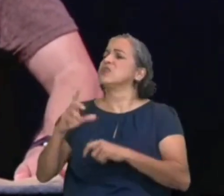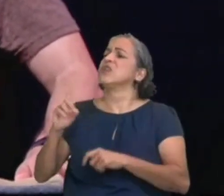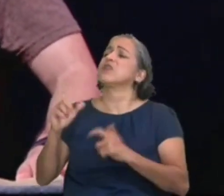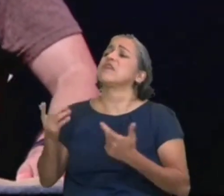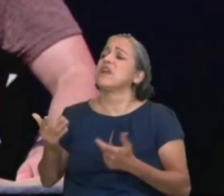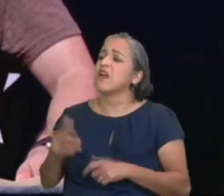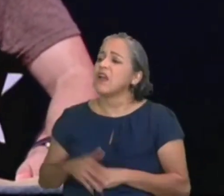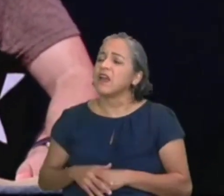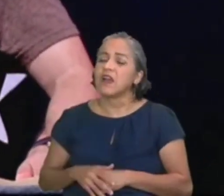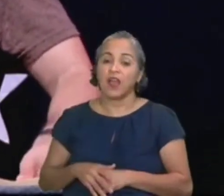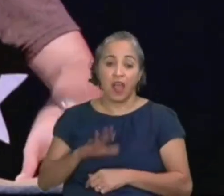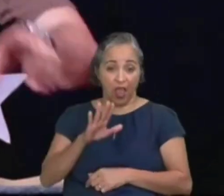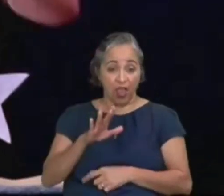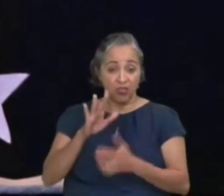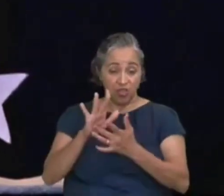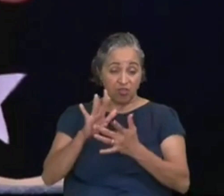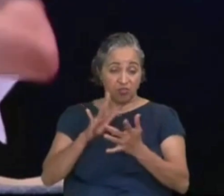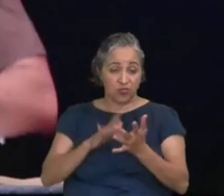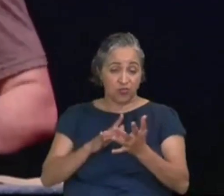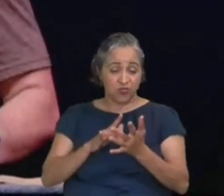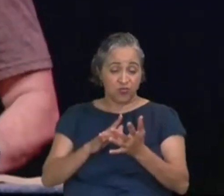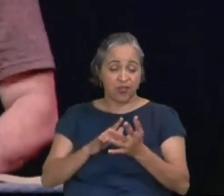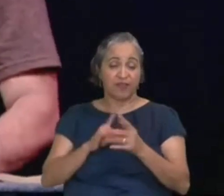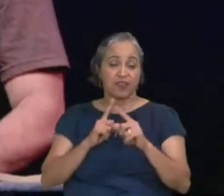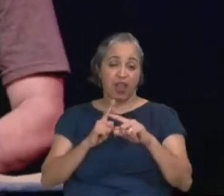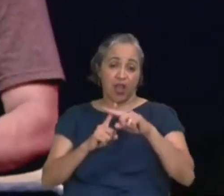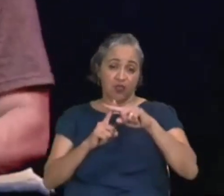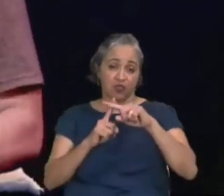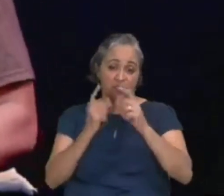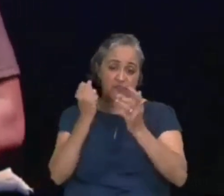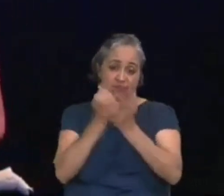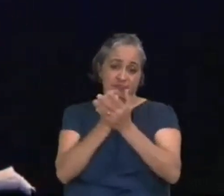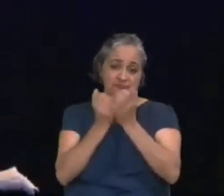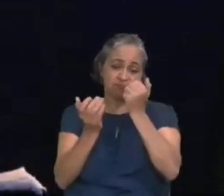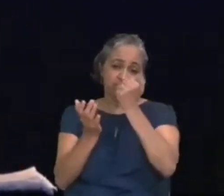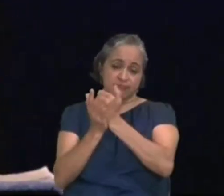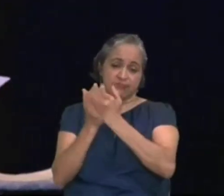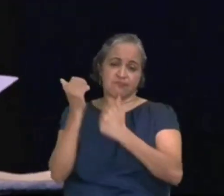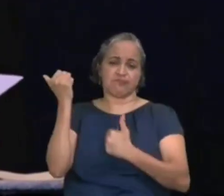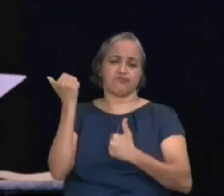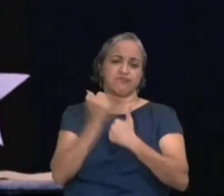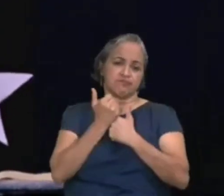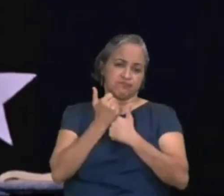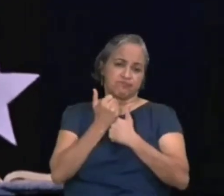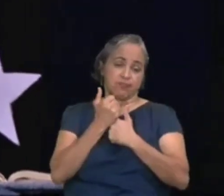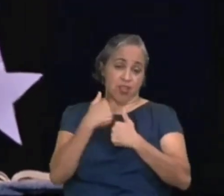me amando, e amando você, quando ainda éramos pecadores,